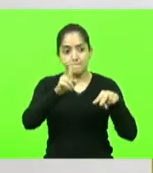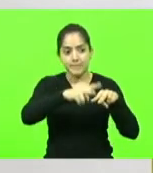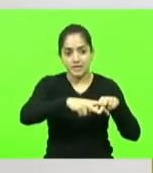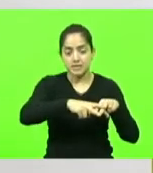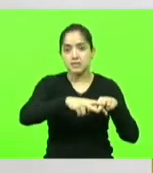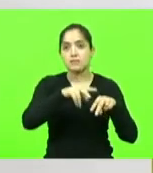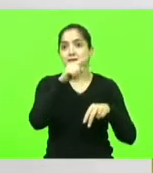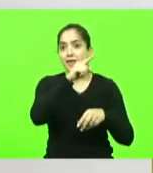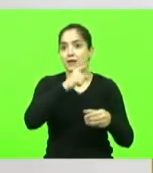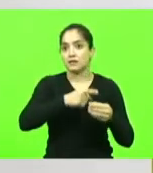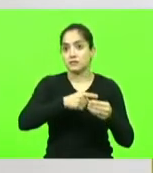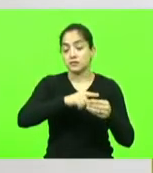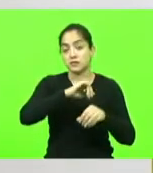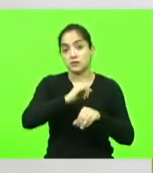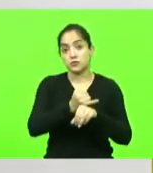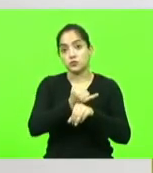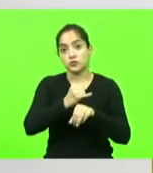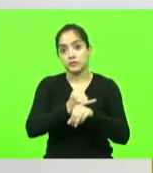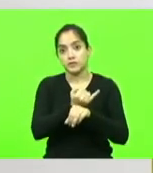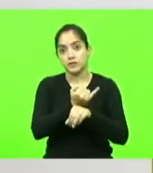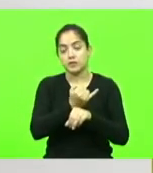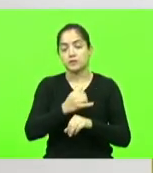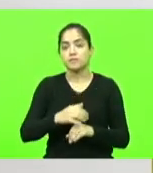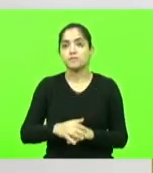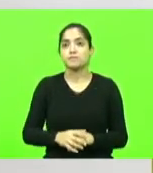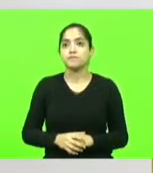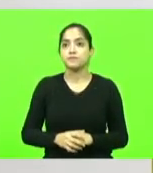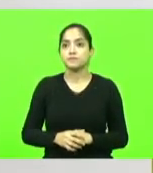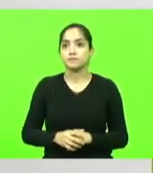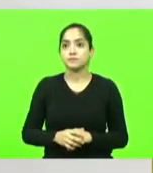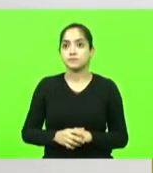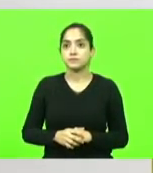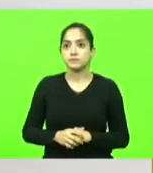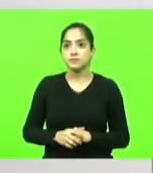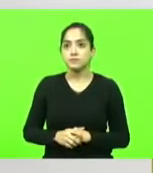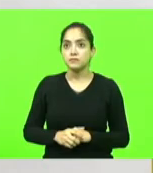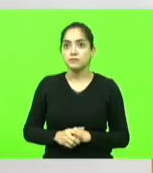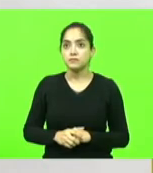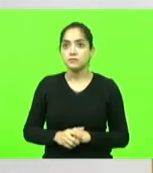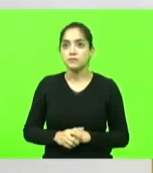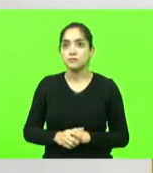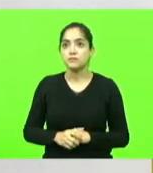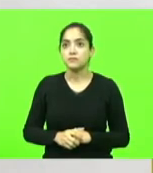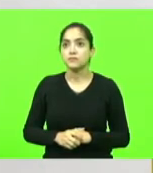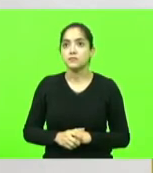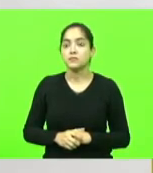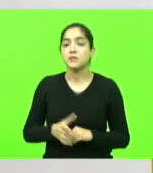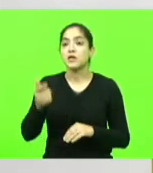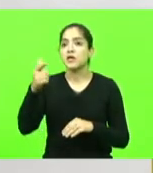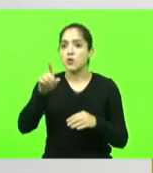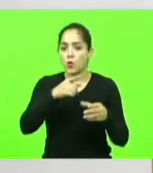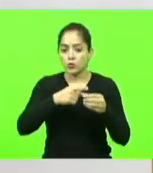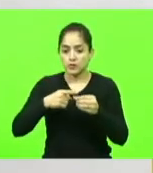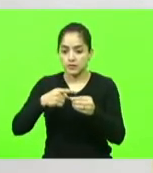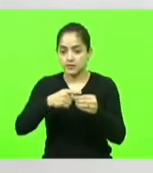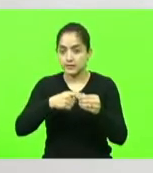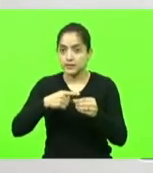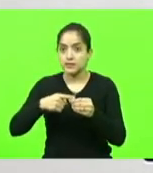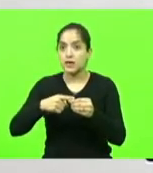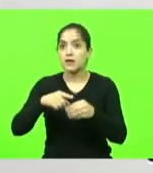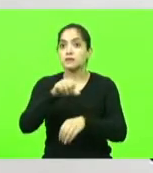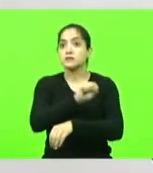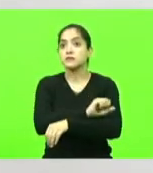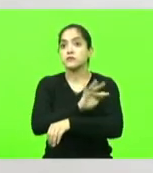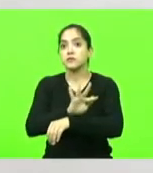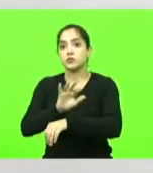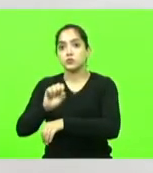Joinville e em outras cidades como São Francisco do Sul.